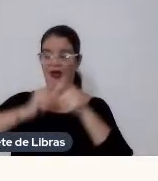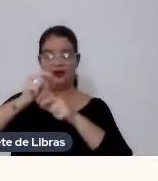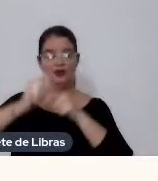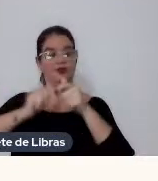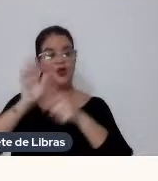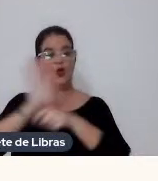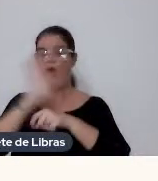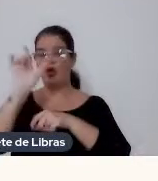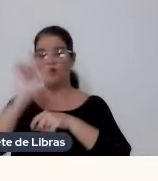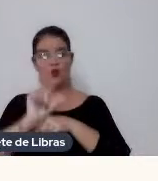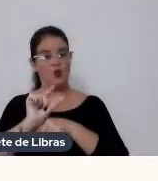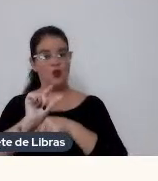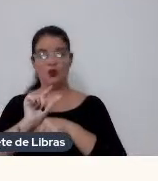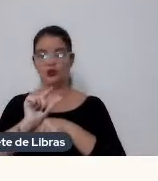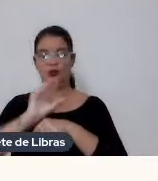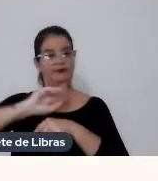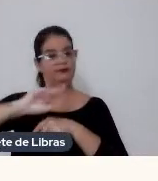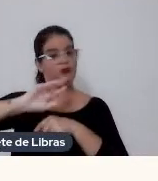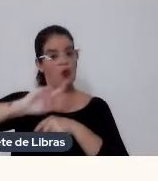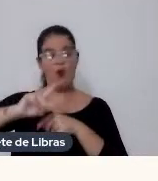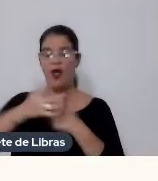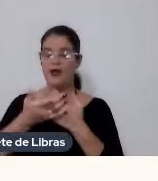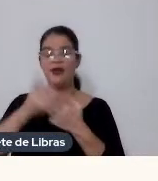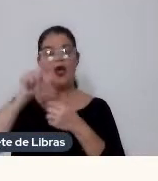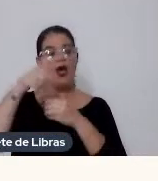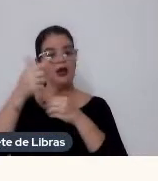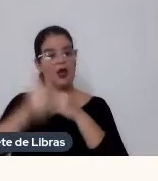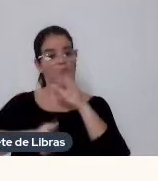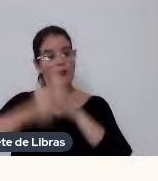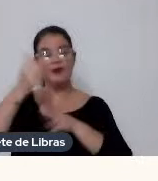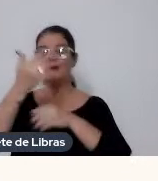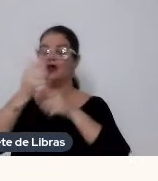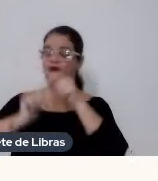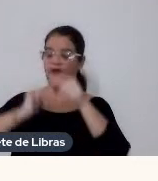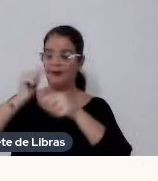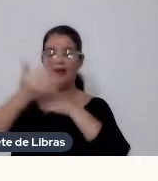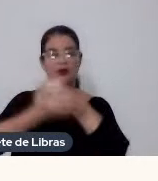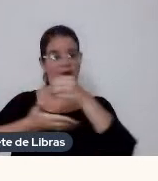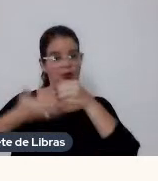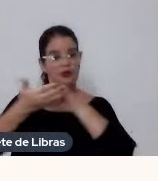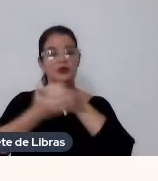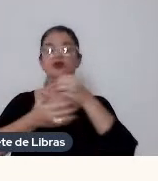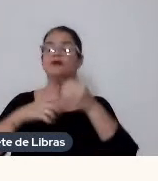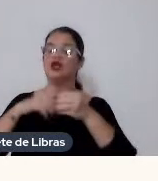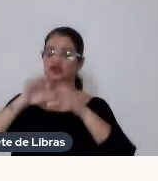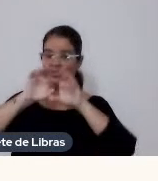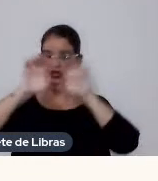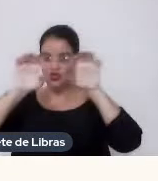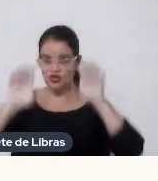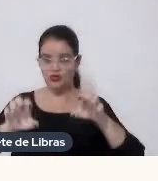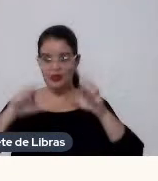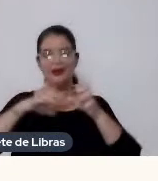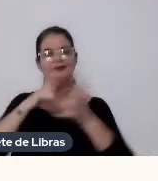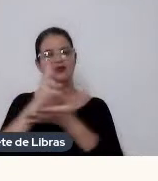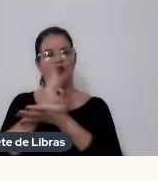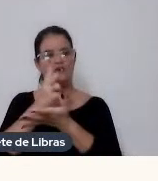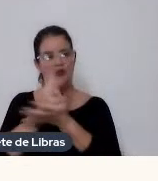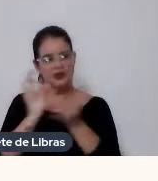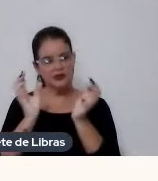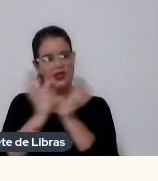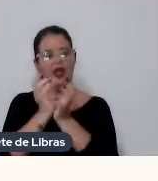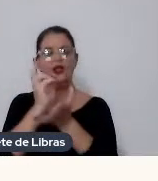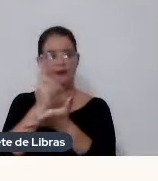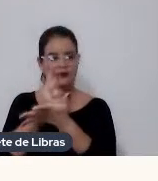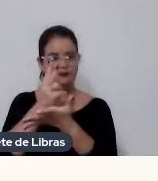-metragem Foi um primeiro trabalho E fundamental Para que a gente se estruturasse E conseguisse manter uma equipe Inclusive conseguisse